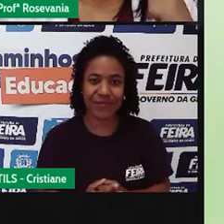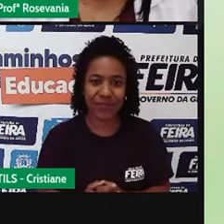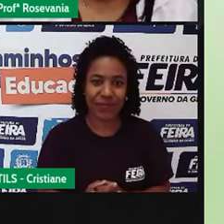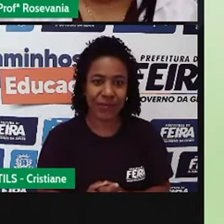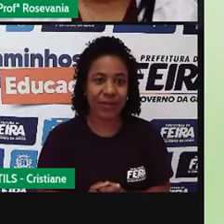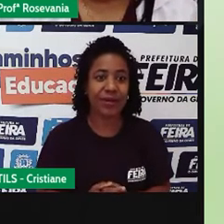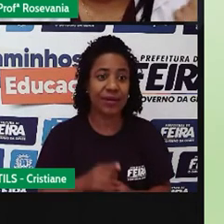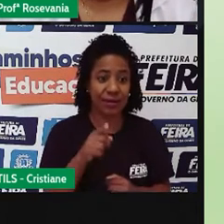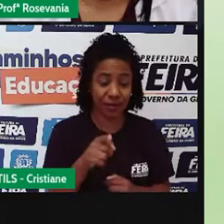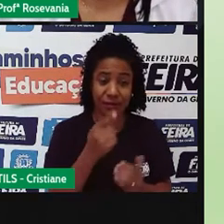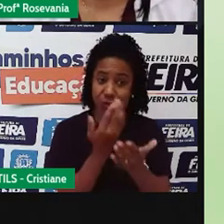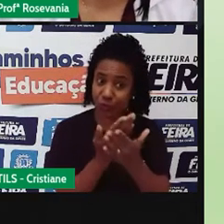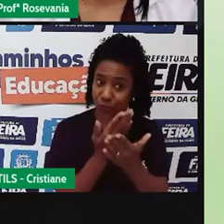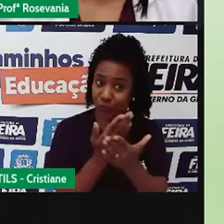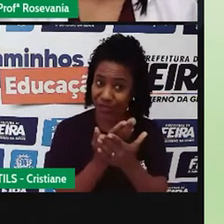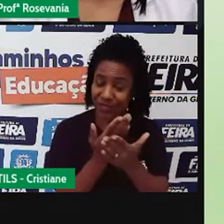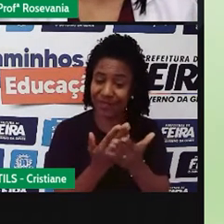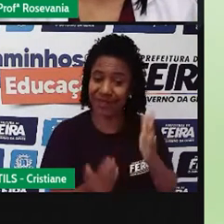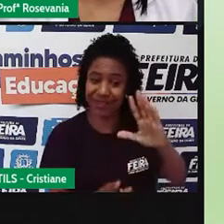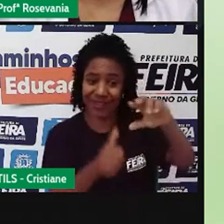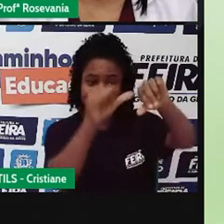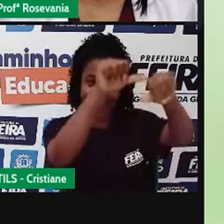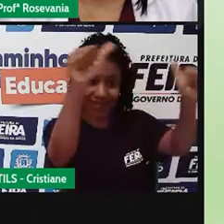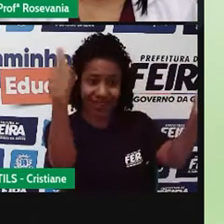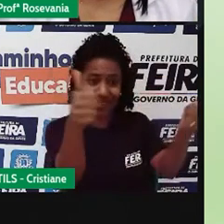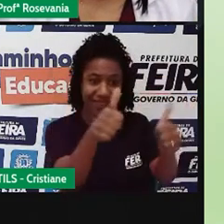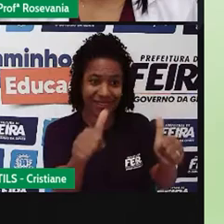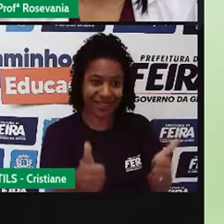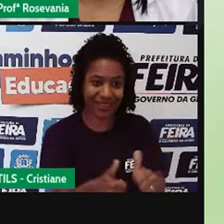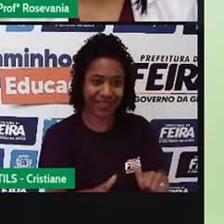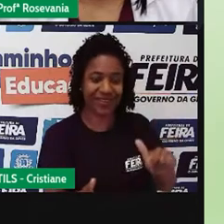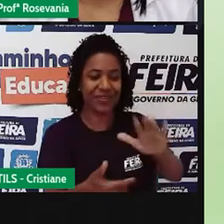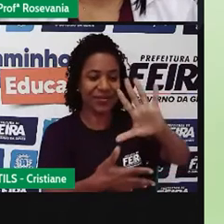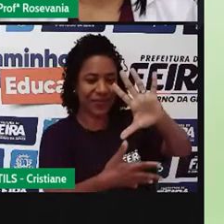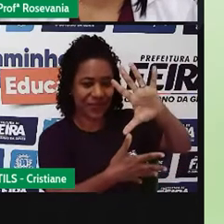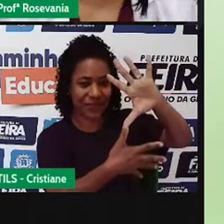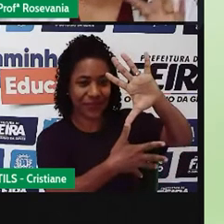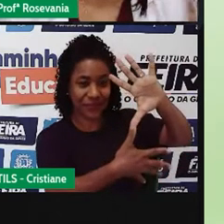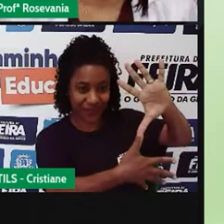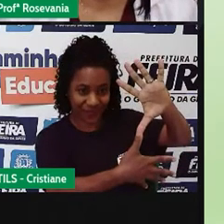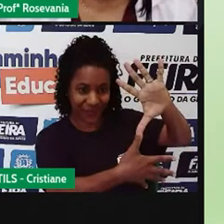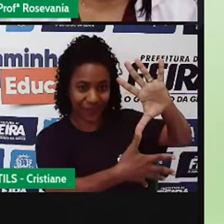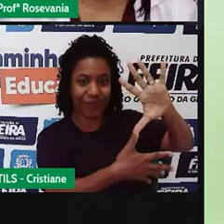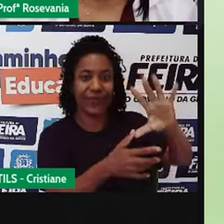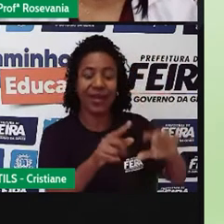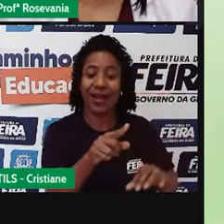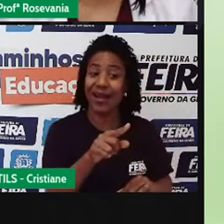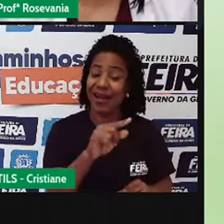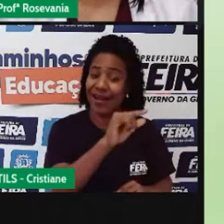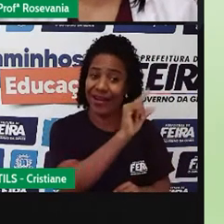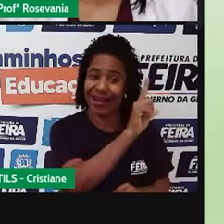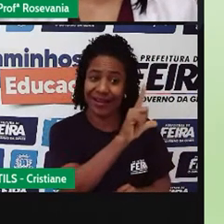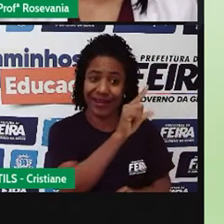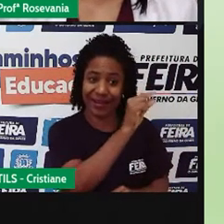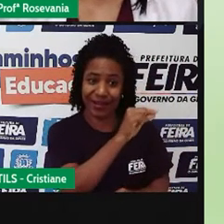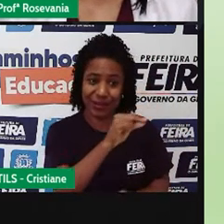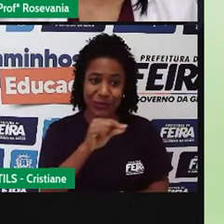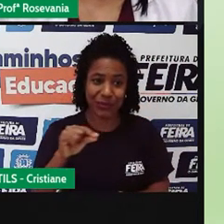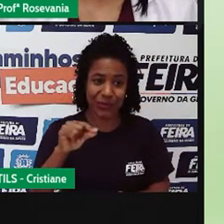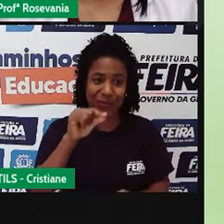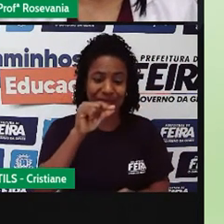atenção desde quando nós estudamos, né, os mapas, que essas linhas aqui, né, esses limites, eles não existem na realidade, né,